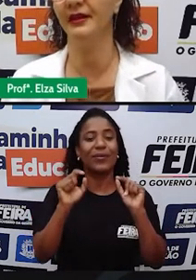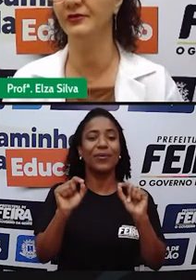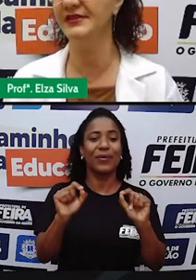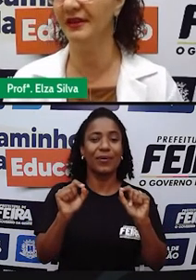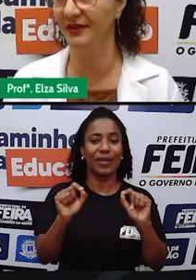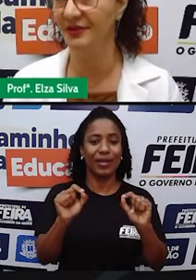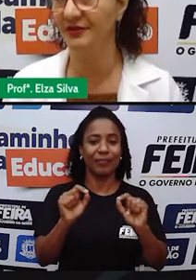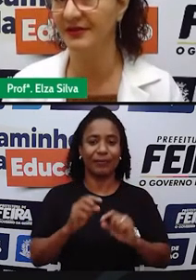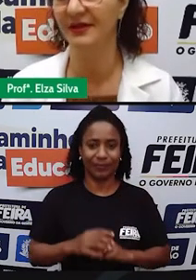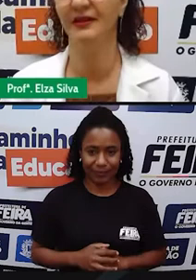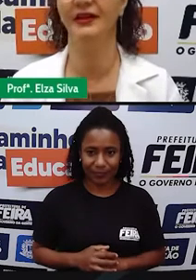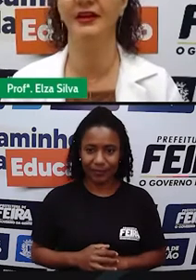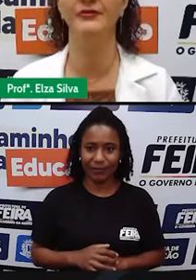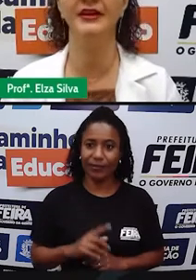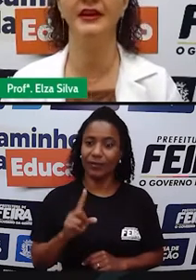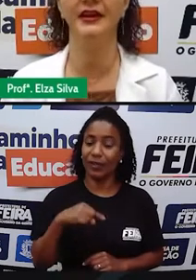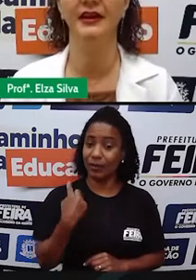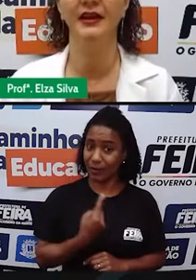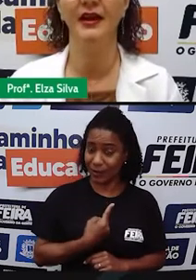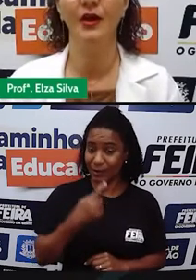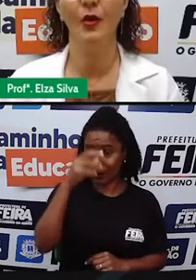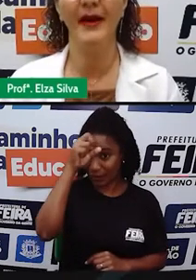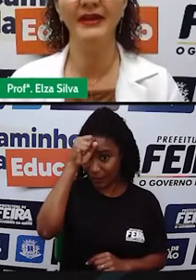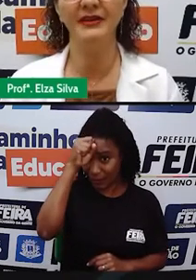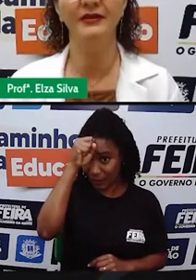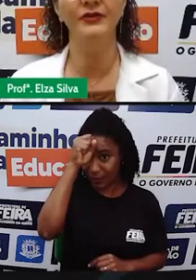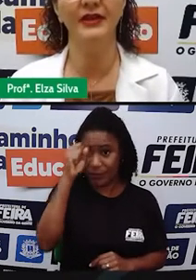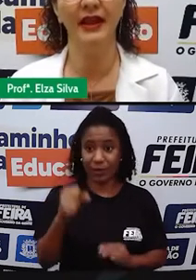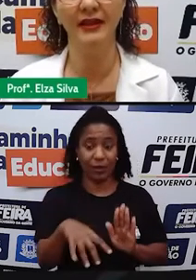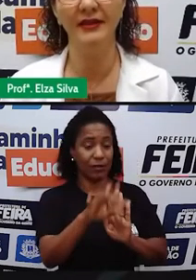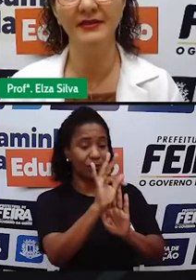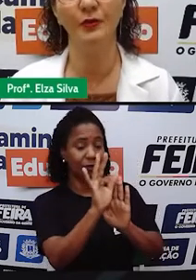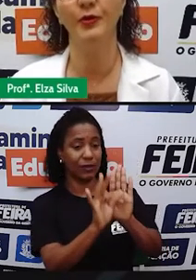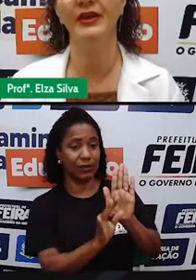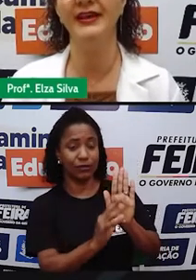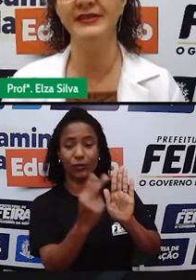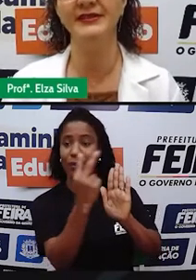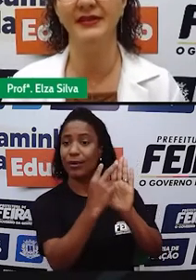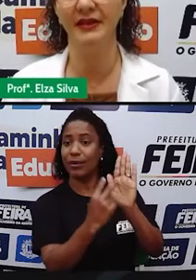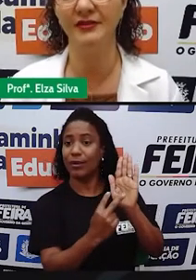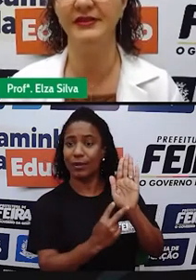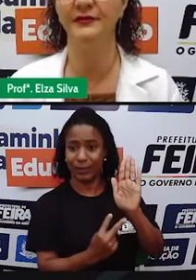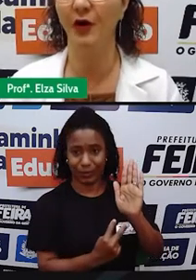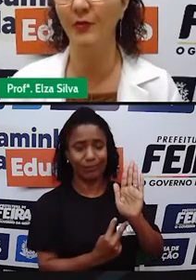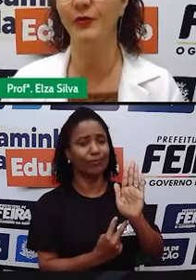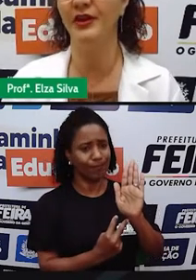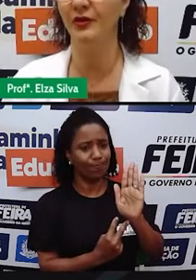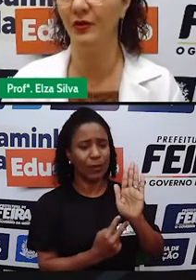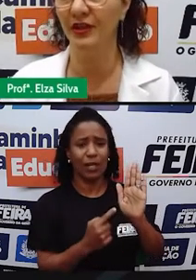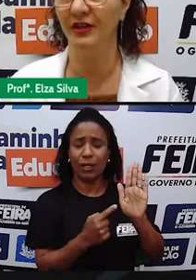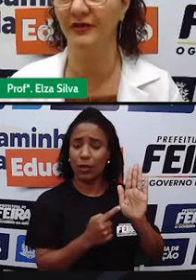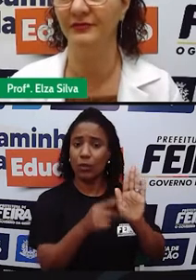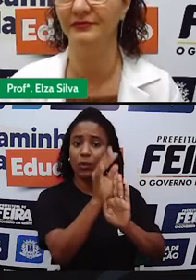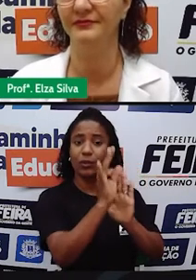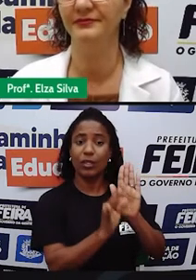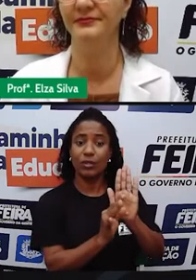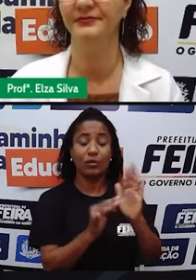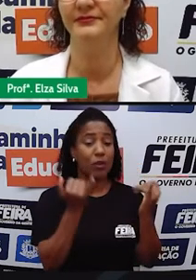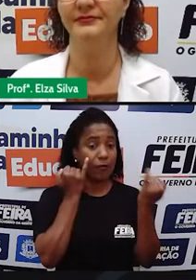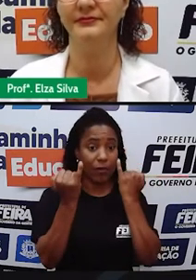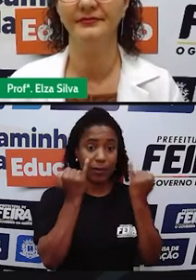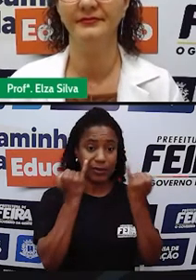compreender os textos que iremos ler, compartilhando ideias sobre o que esses textos informam e comunicam.